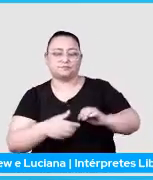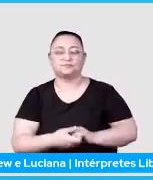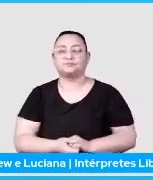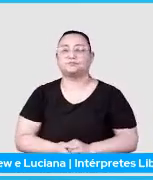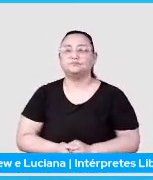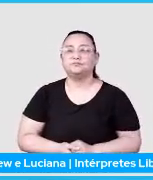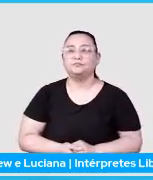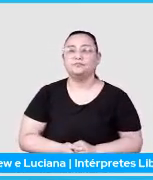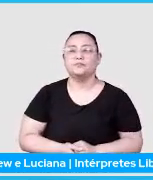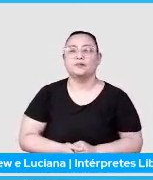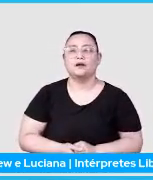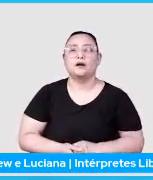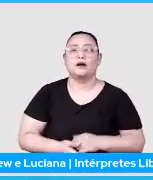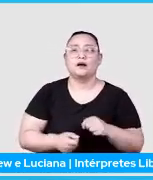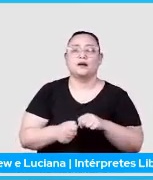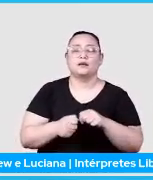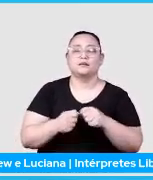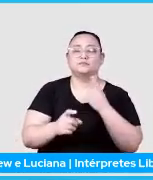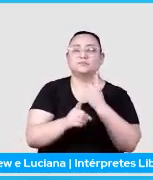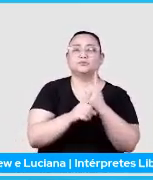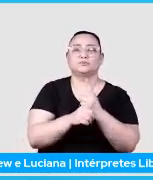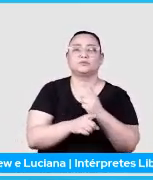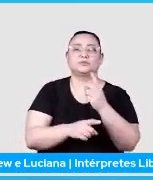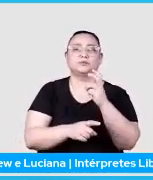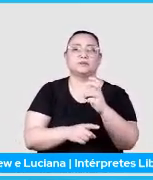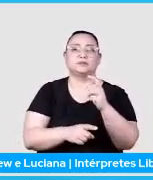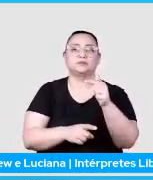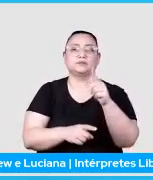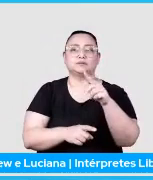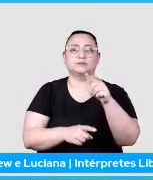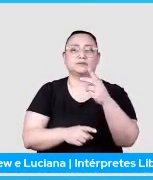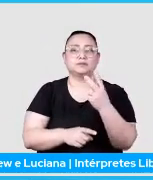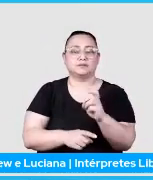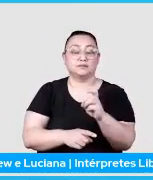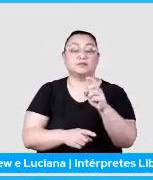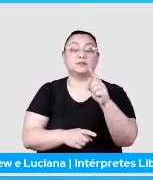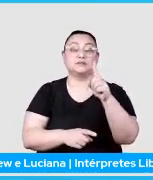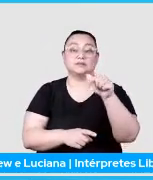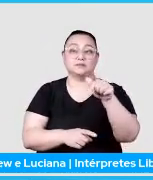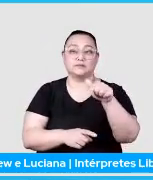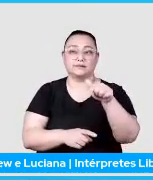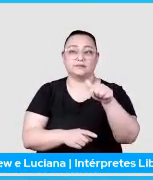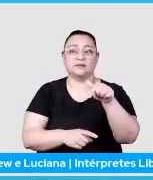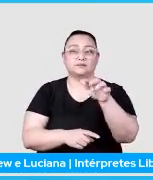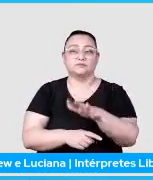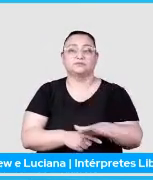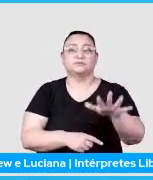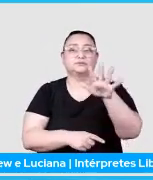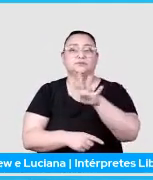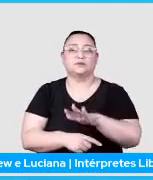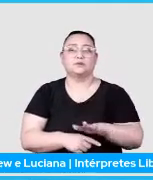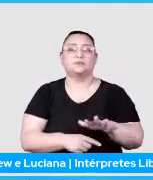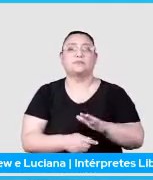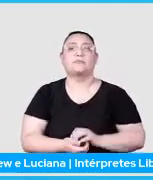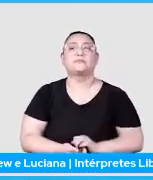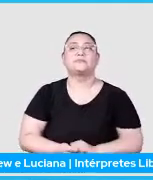aí ela raspou 517 itens, em geral, opa, 517 itens em geral, spoiler. Mas esse número não